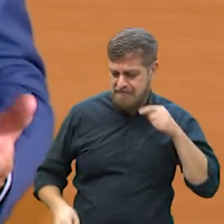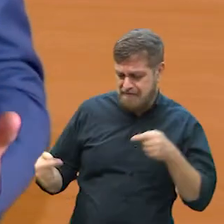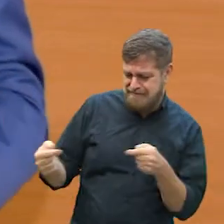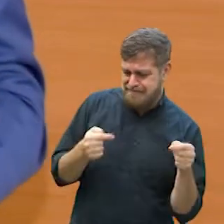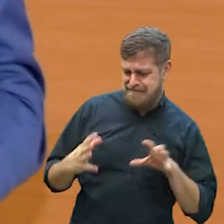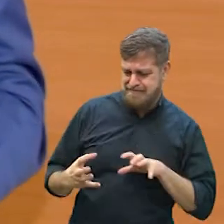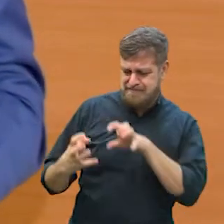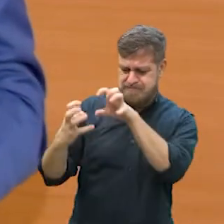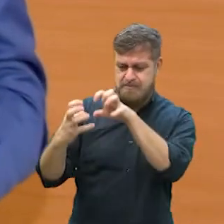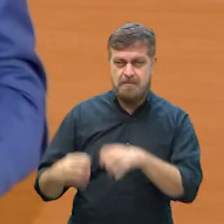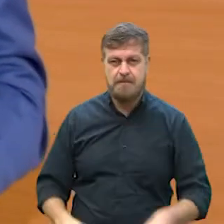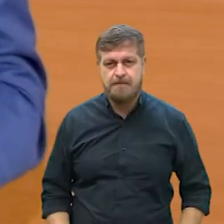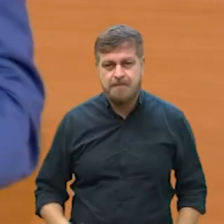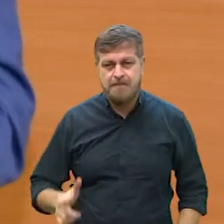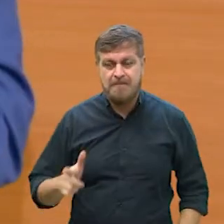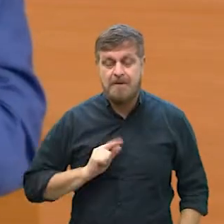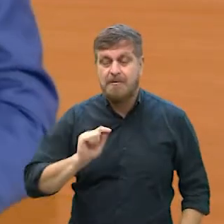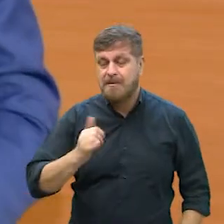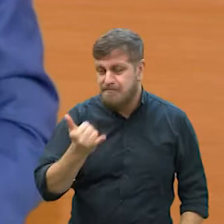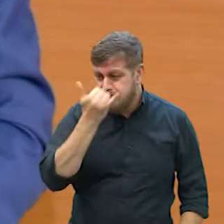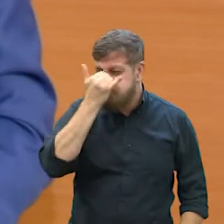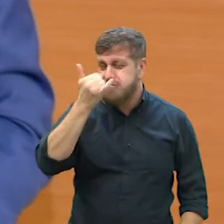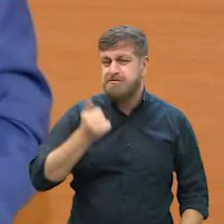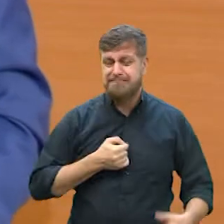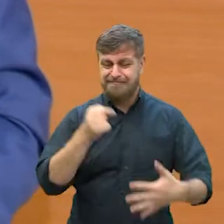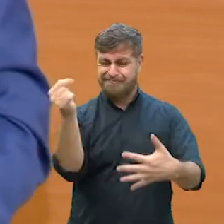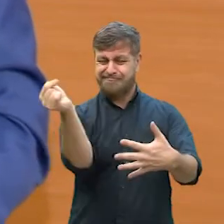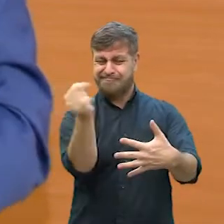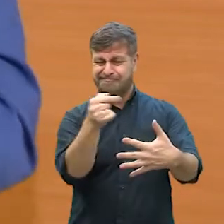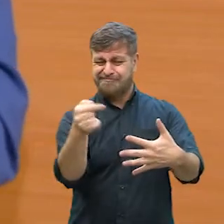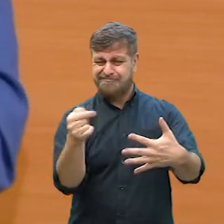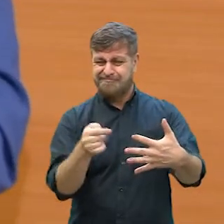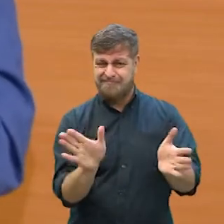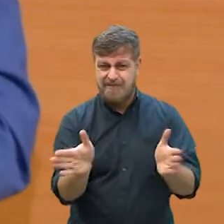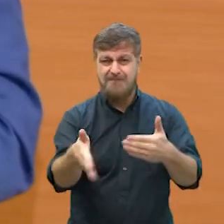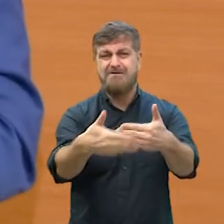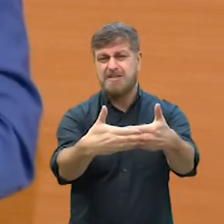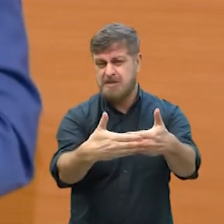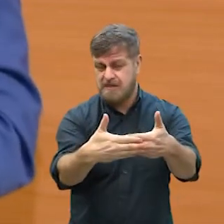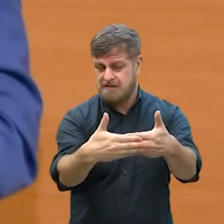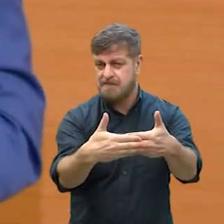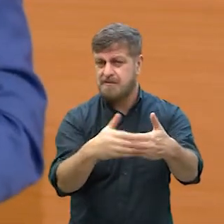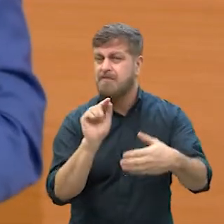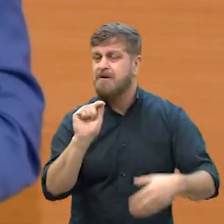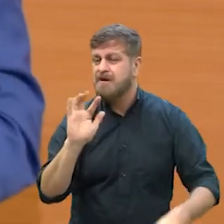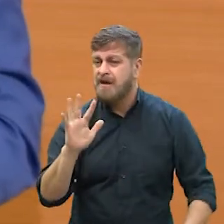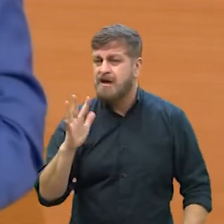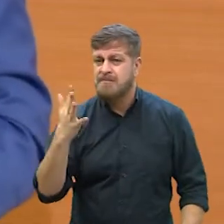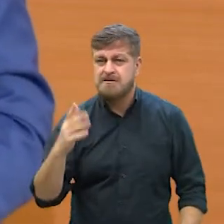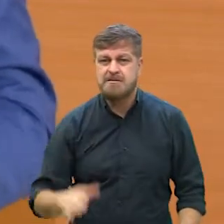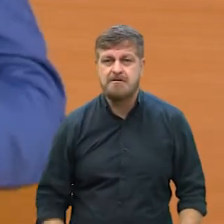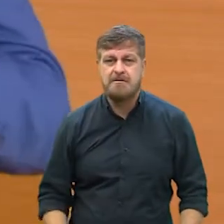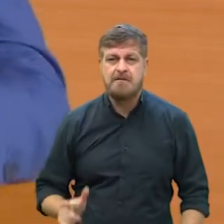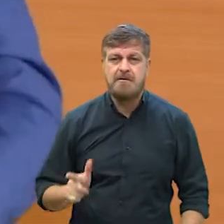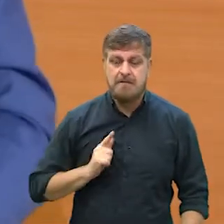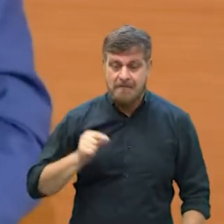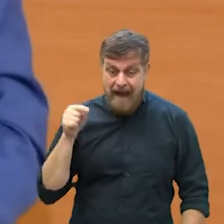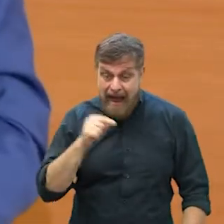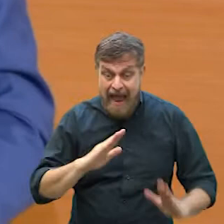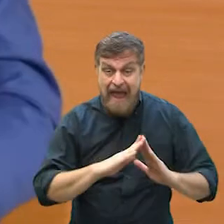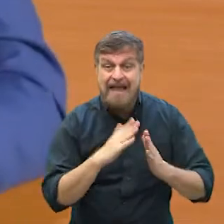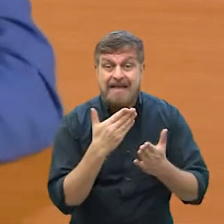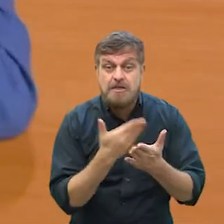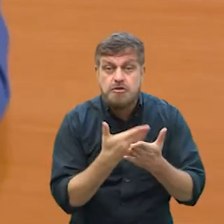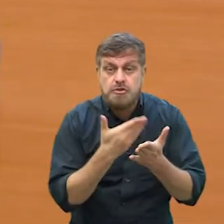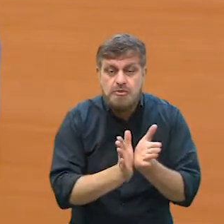absurda, absurda, e são várias consequências advindas de um fechamento de escolas, a gente não está falando de fechamento de um, dois